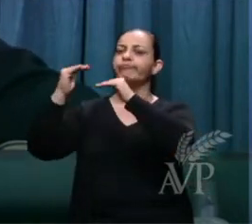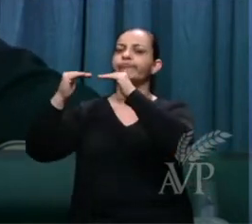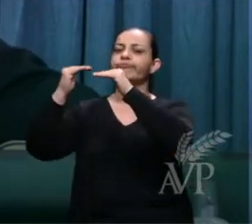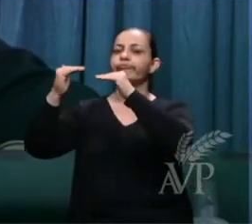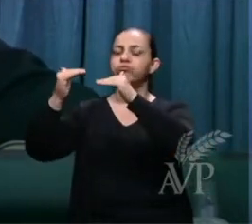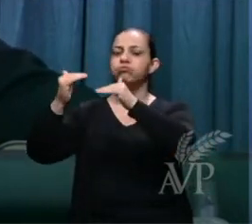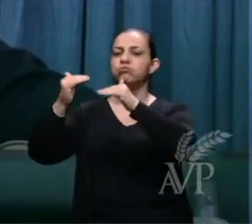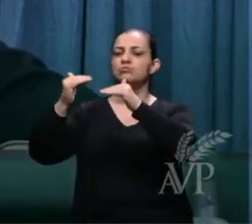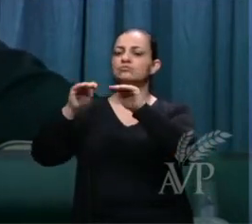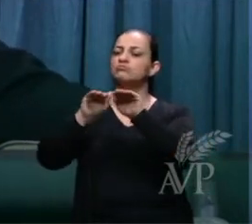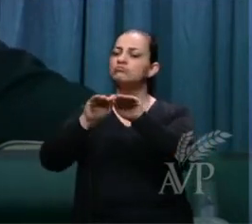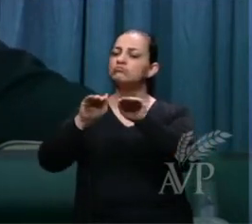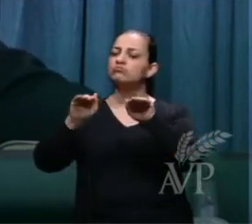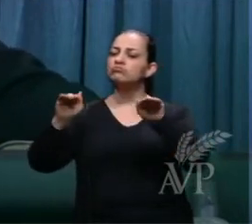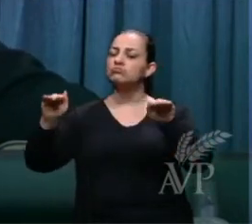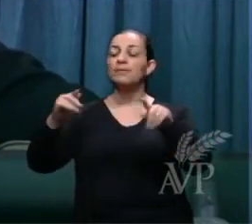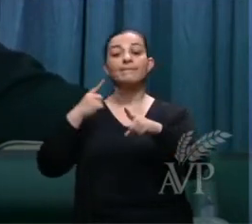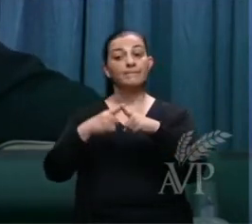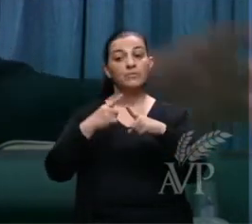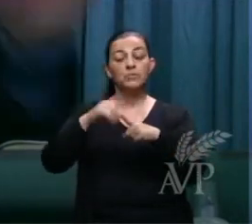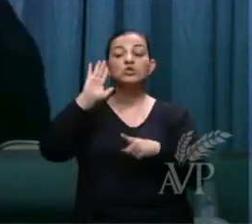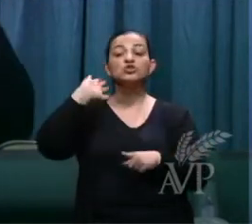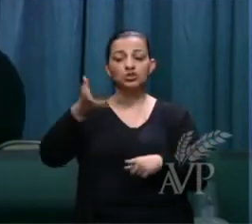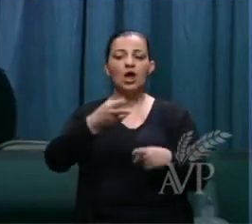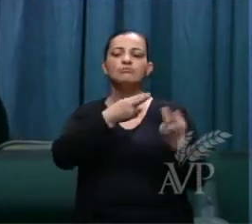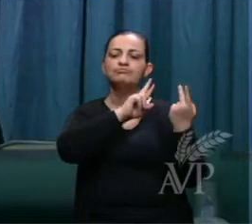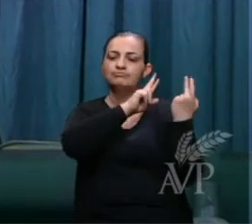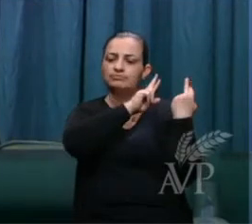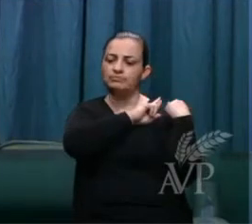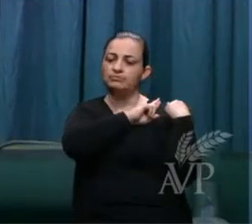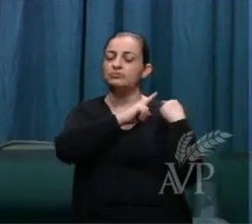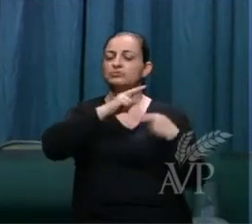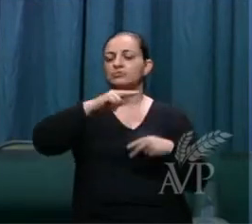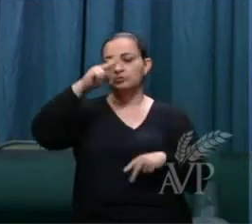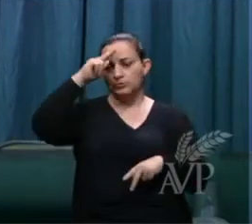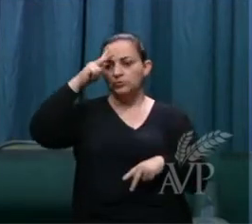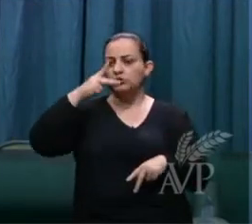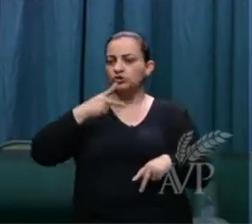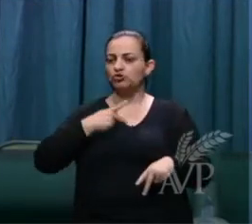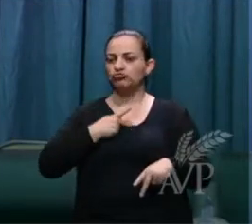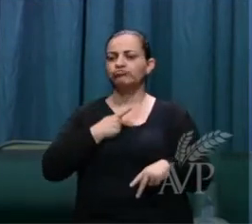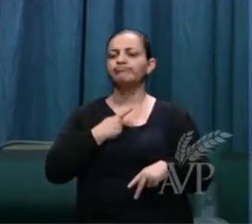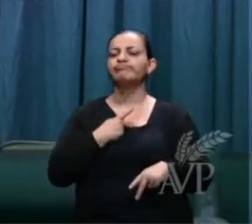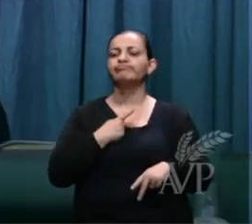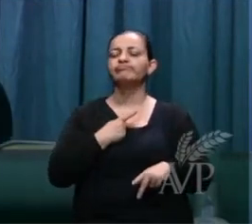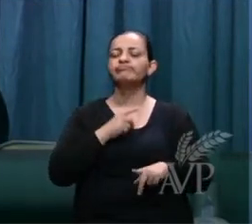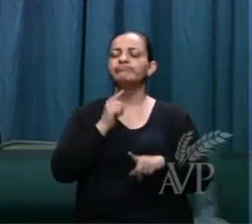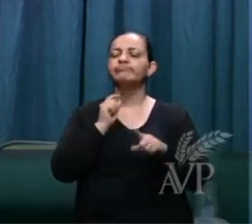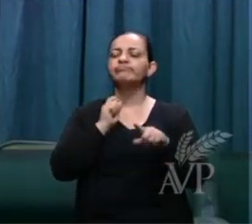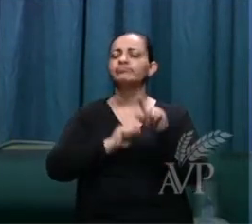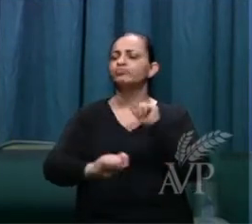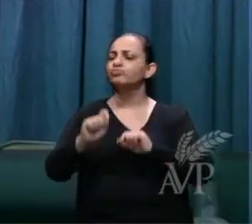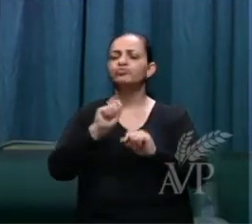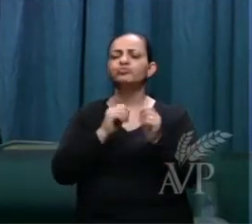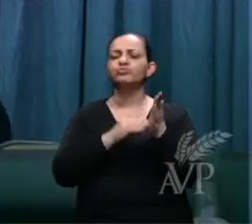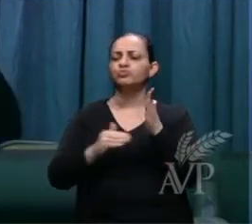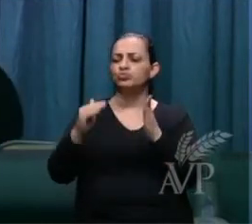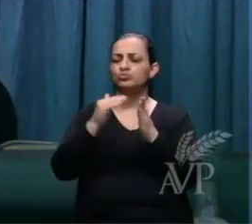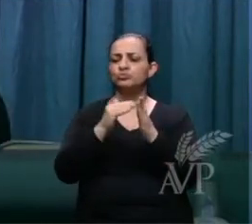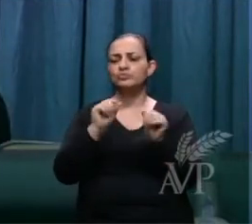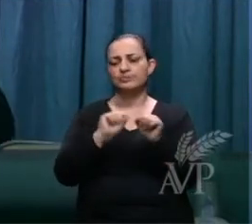se firma, porque você já é responsável pelos seus atos